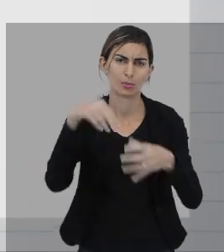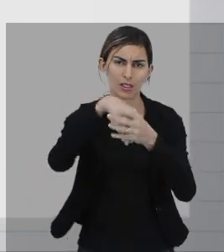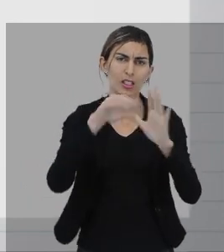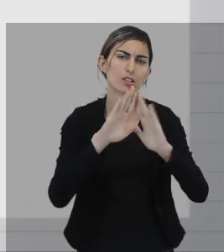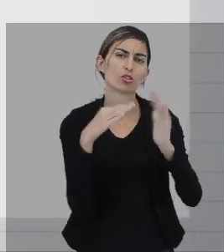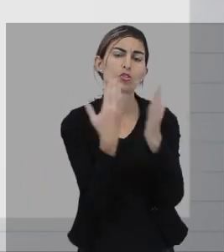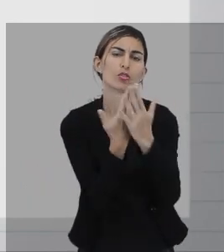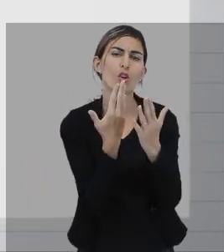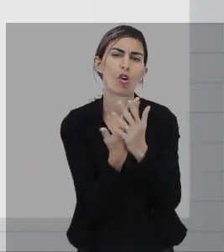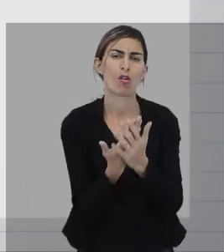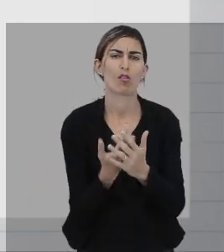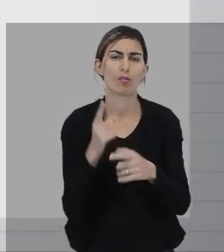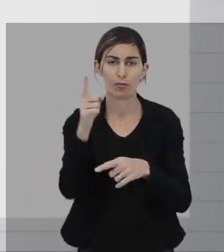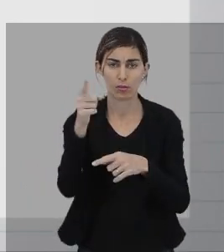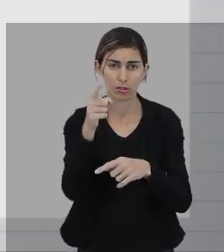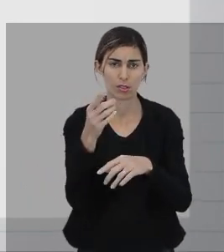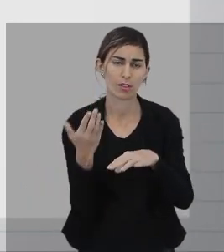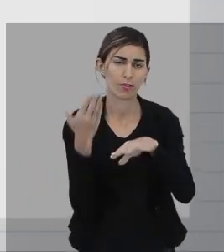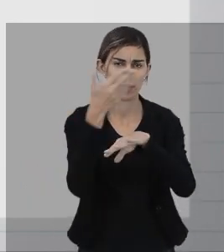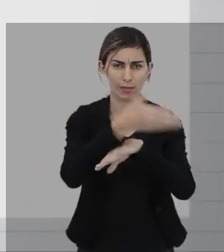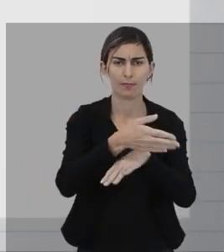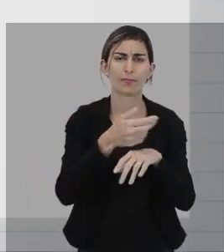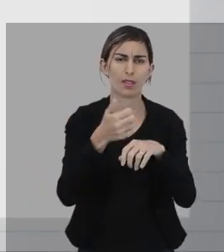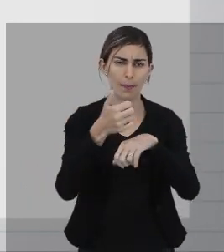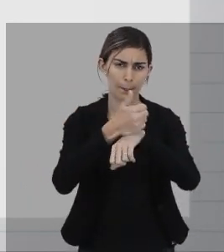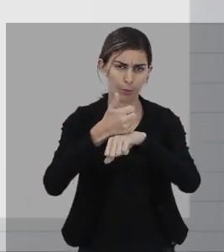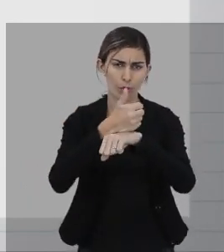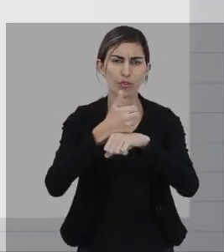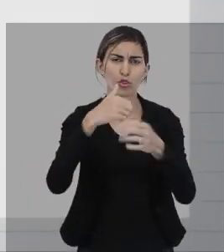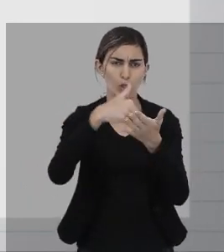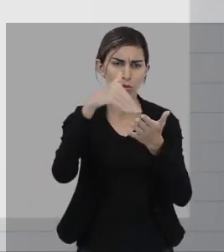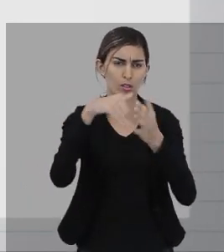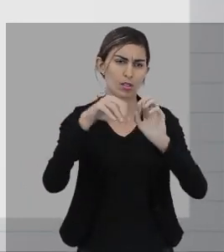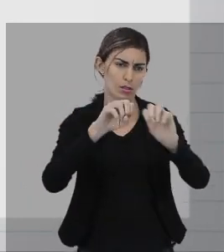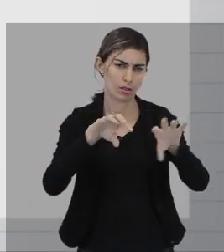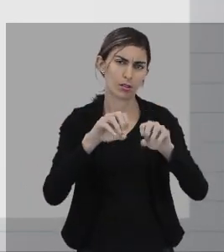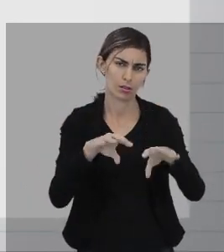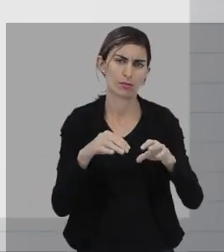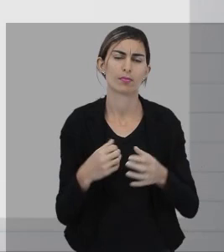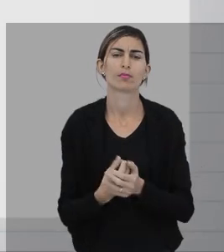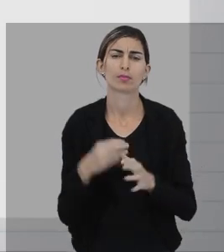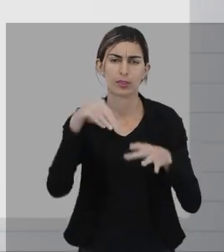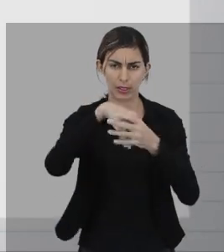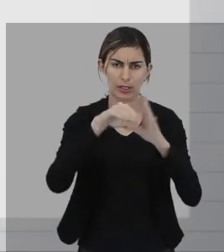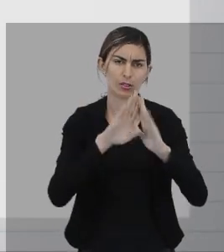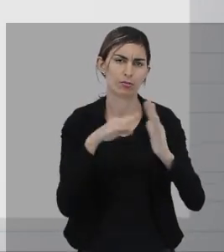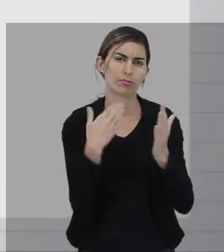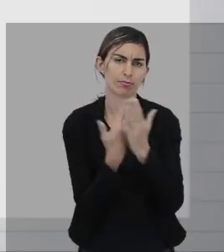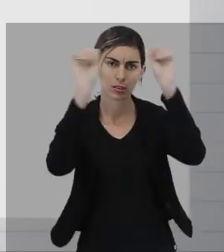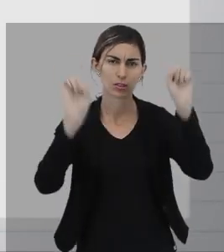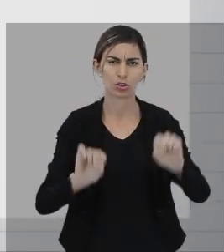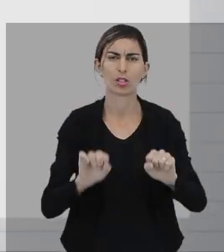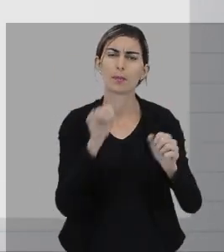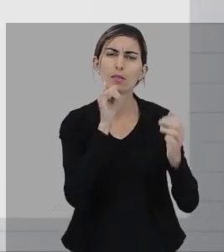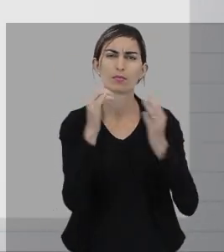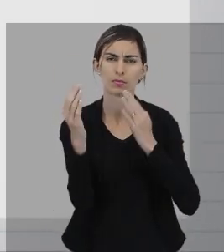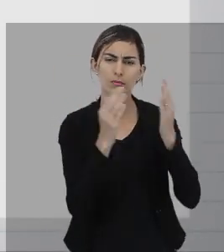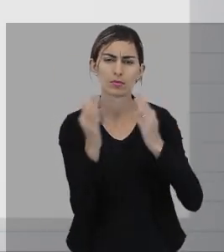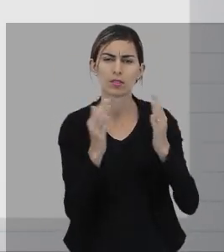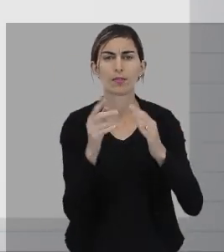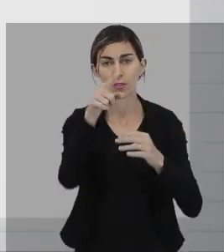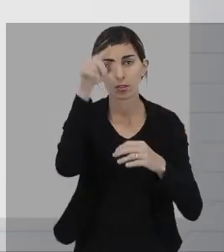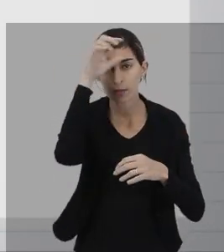atua, que você vai atuar enquanto profissional da Secretaria Escolar, nos diversos sistemas. Por exemplo,